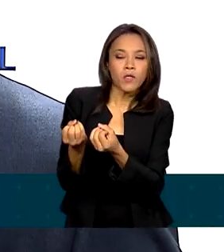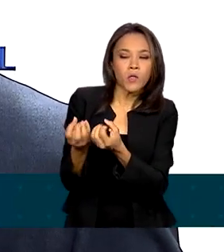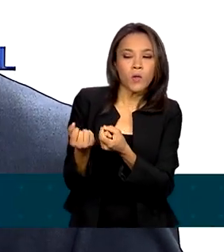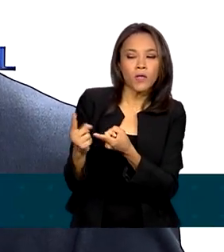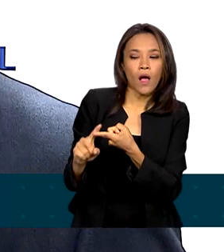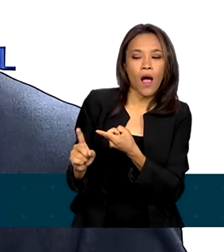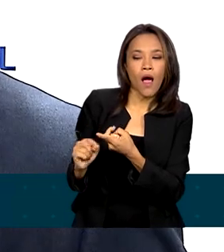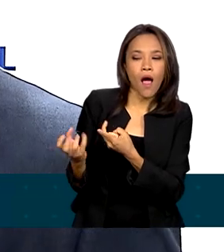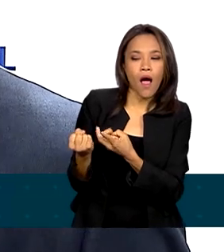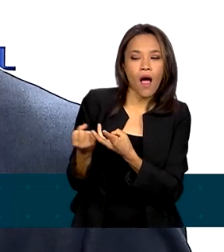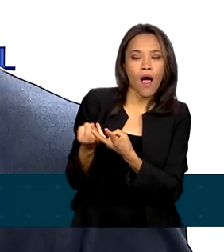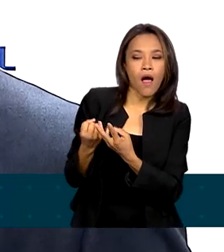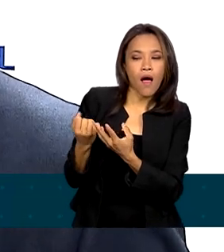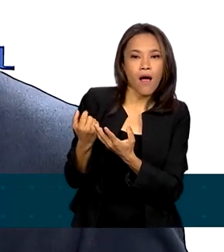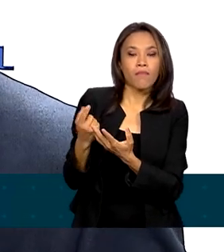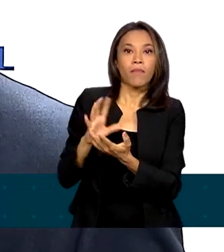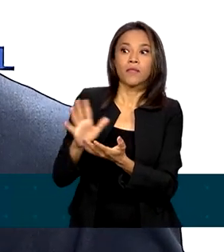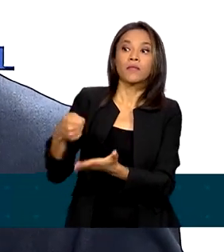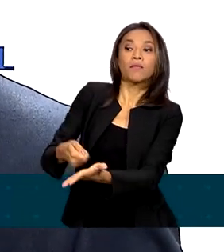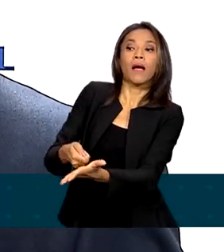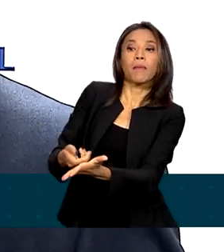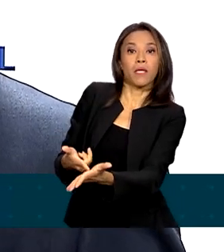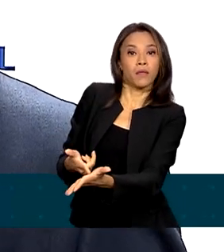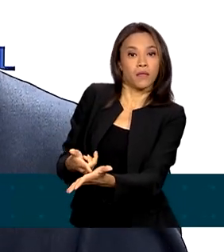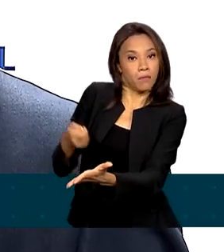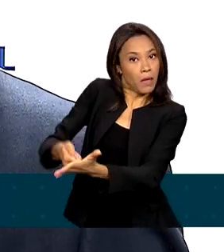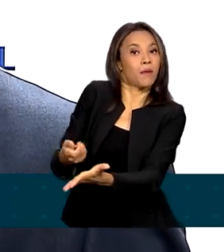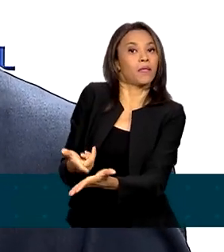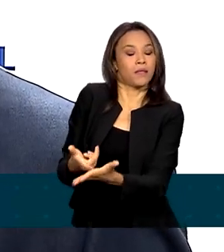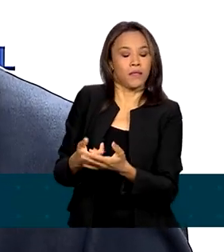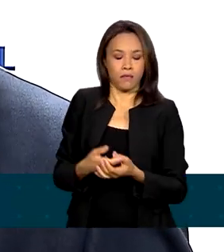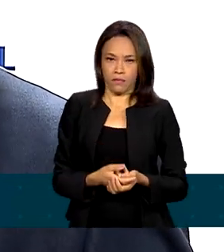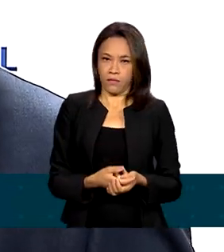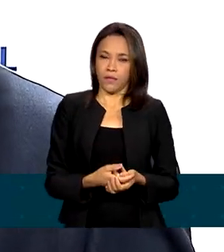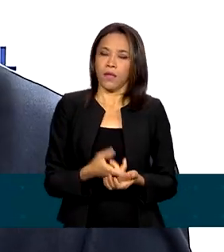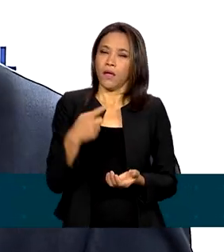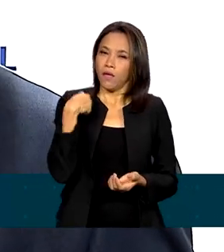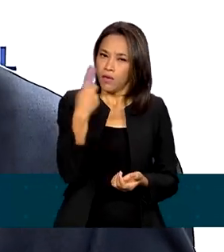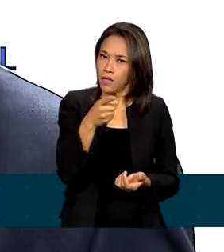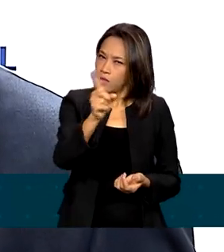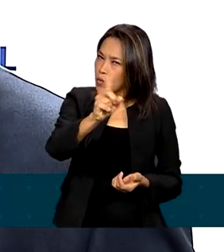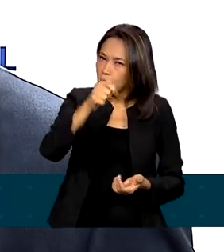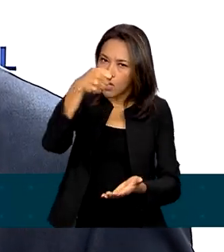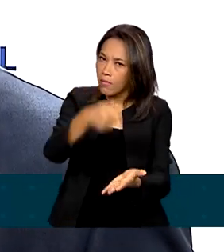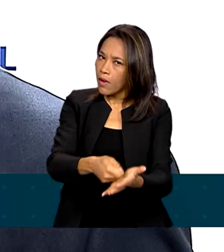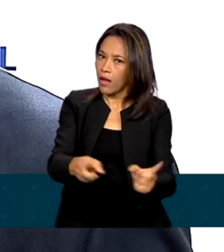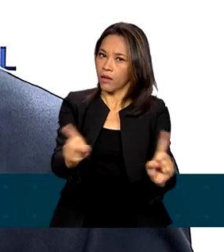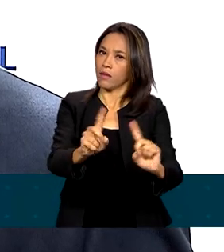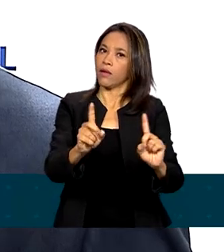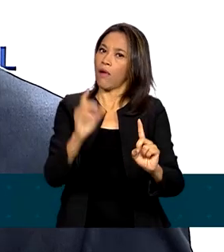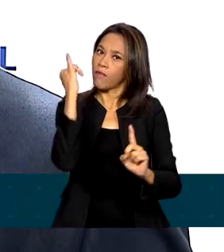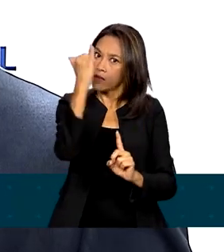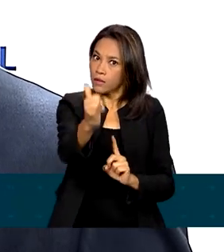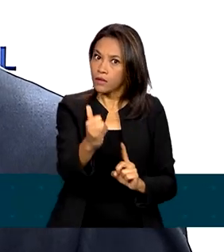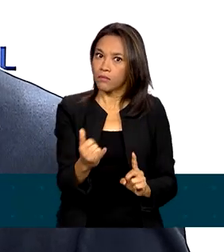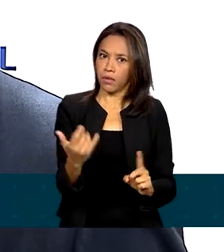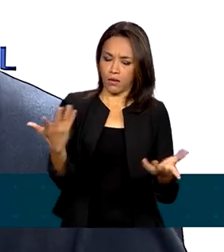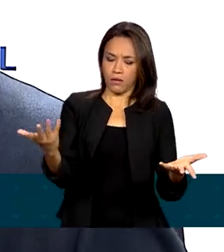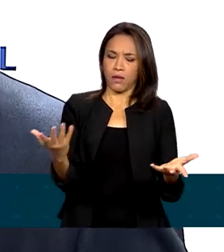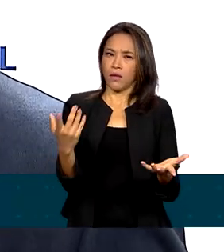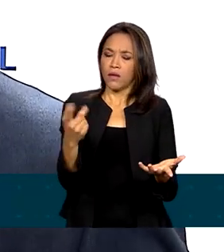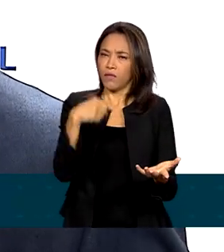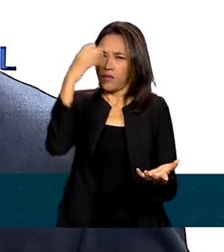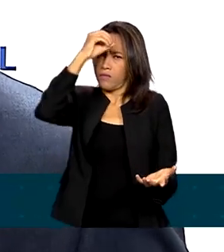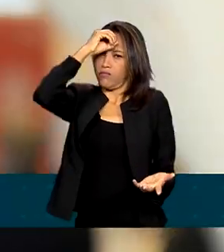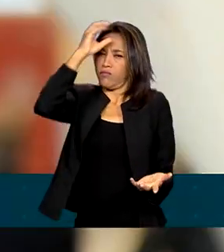pessoais, mas que exige um pagamento. Então, o nosso grande alerta é nunca faça um pagamento para algo que